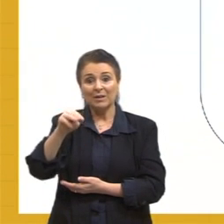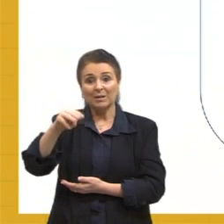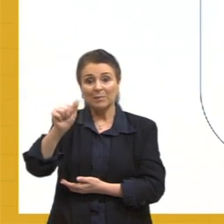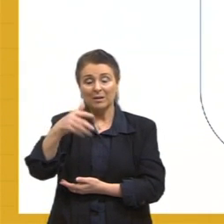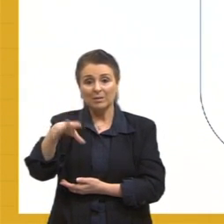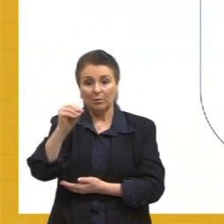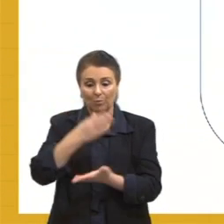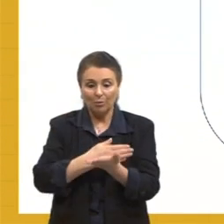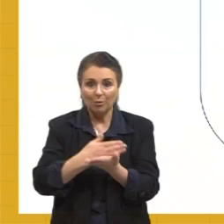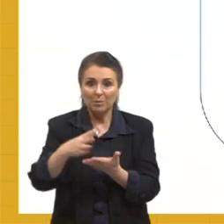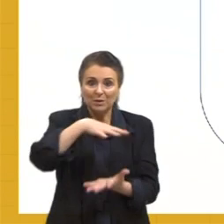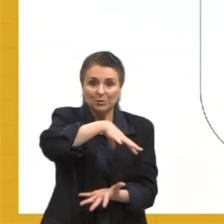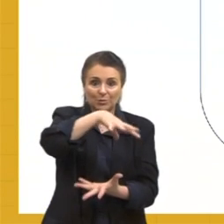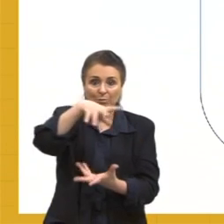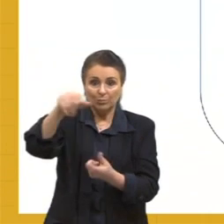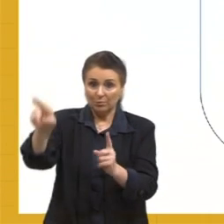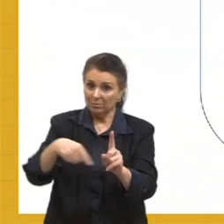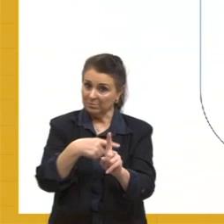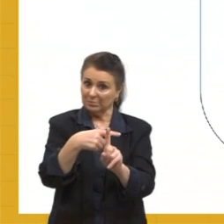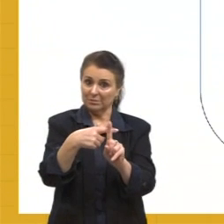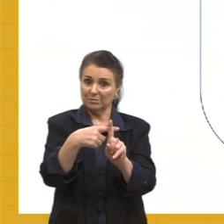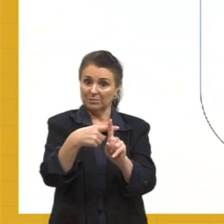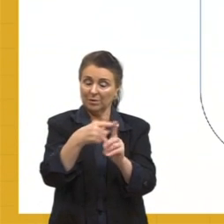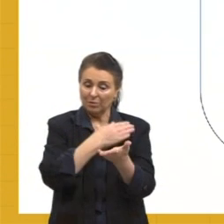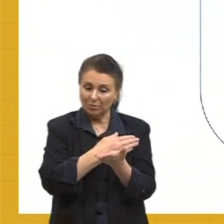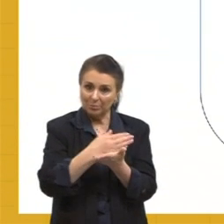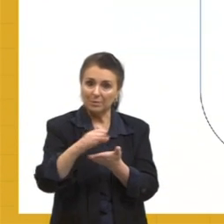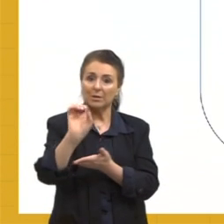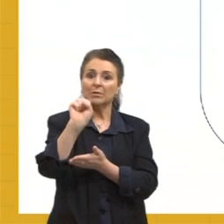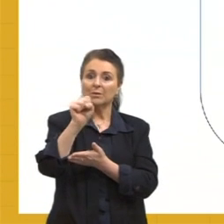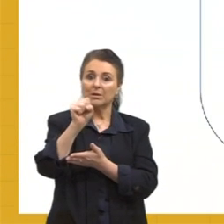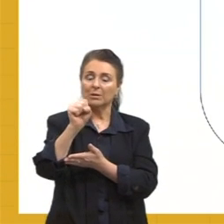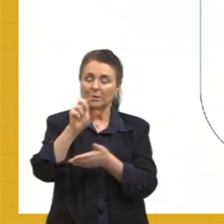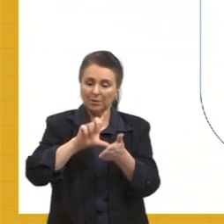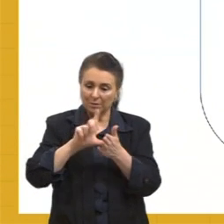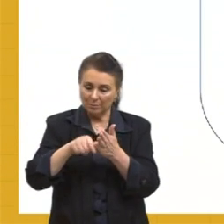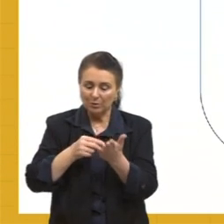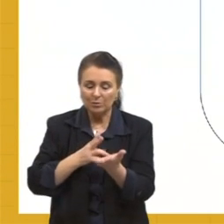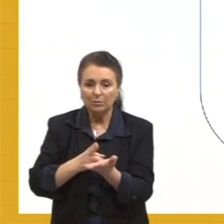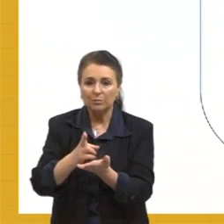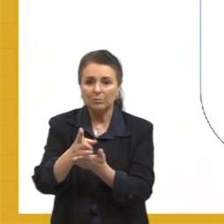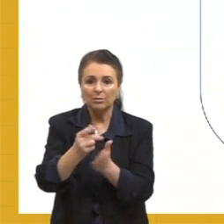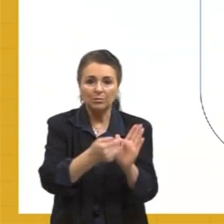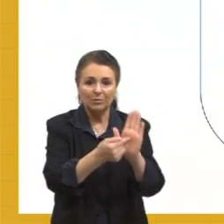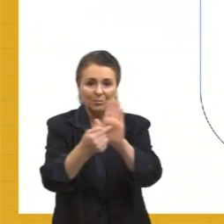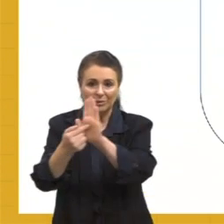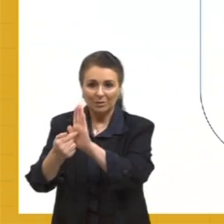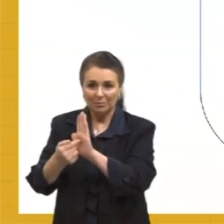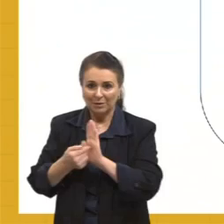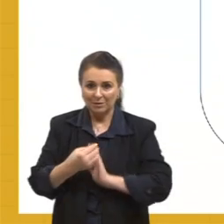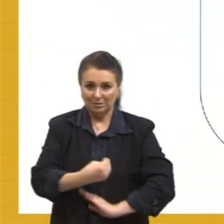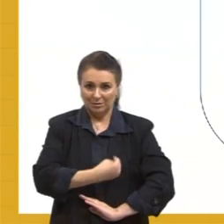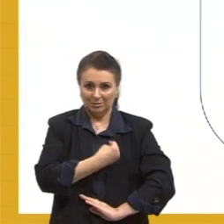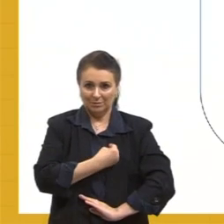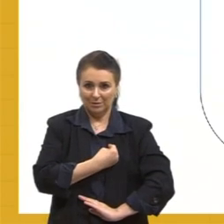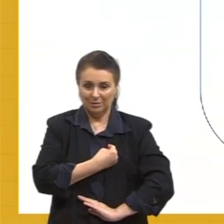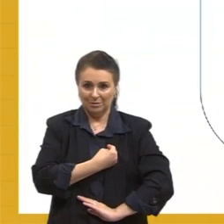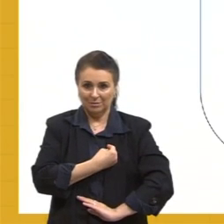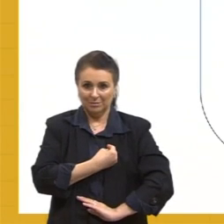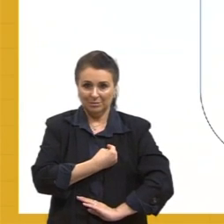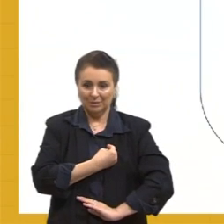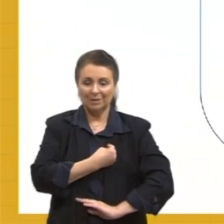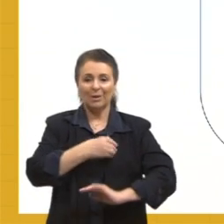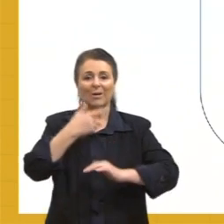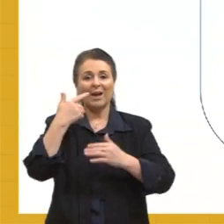começo do mundo, é positivo. É começar com um sim e aí seguir adiante o que aparecer na vida. Então, é essa a nossa